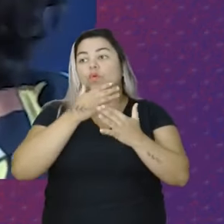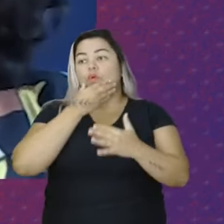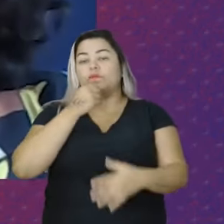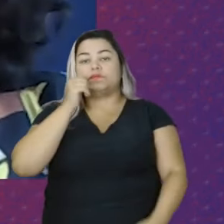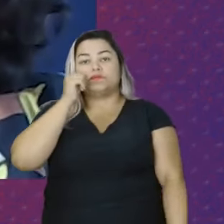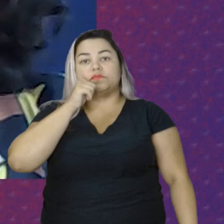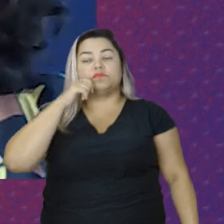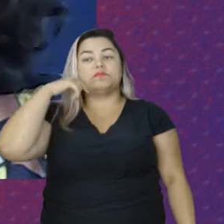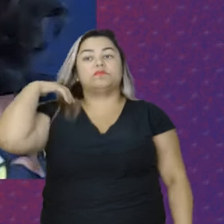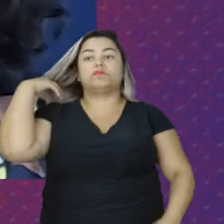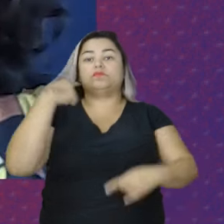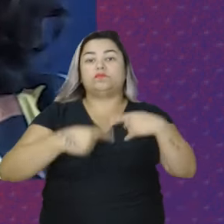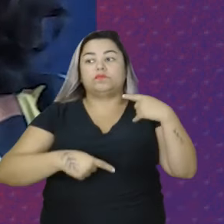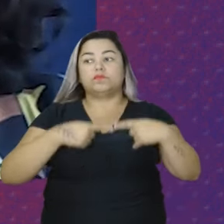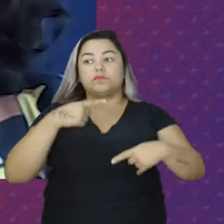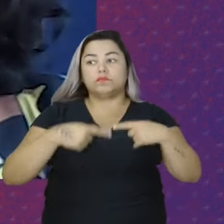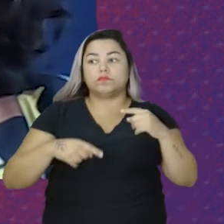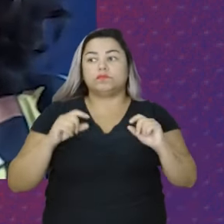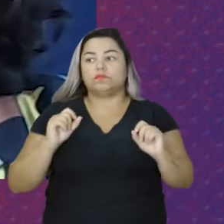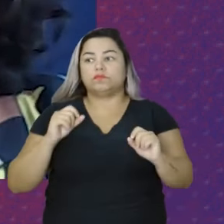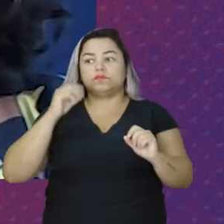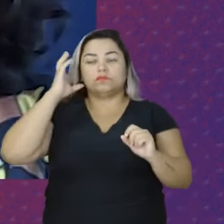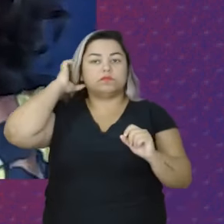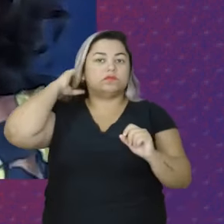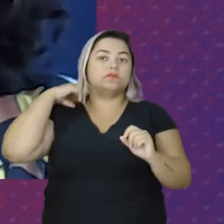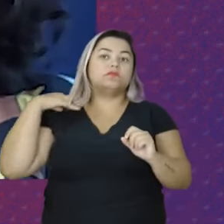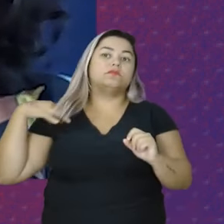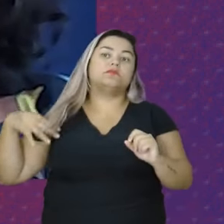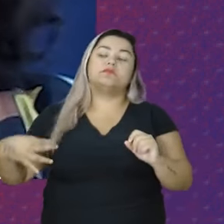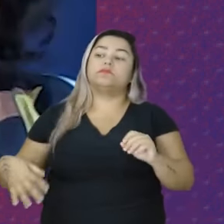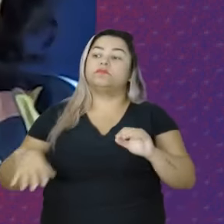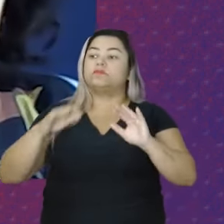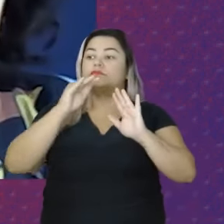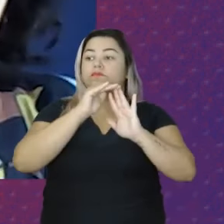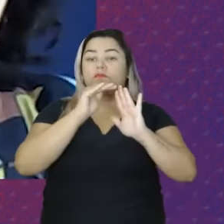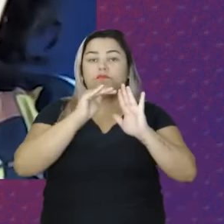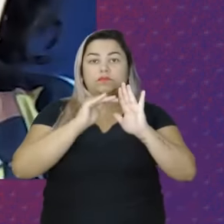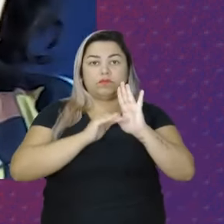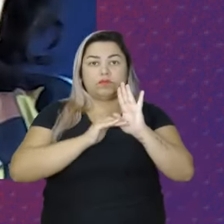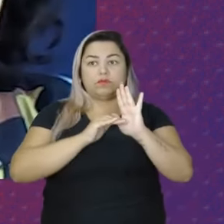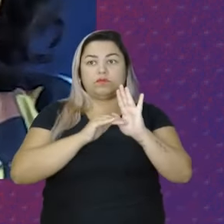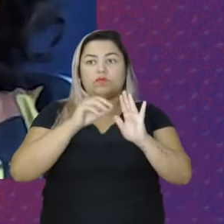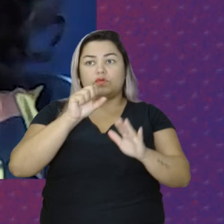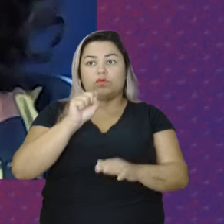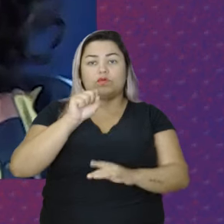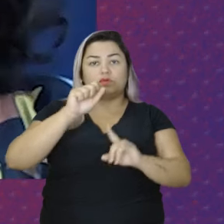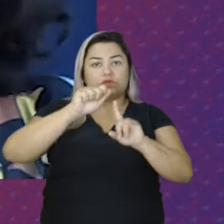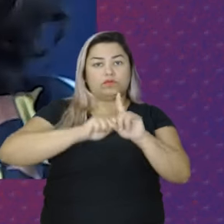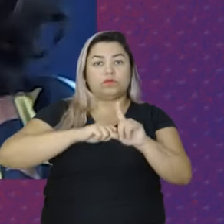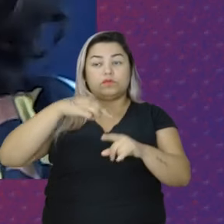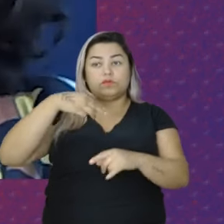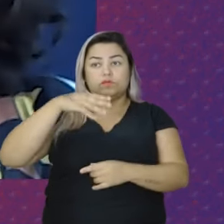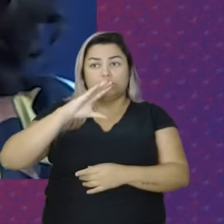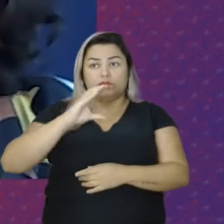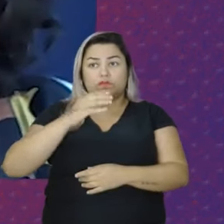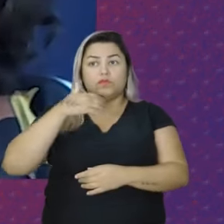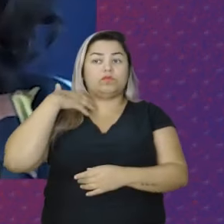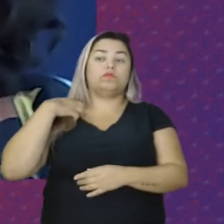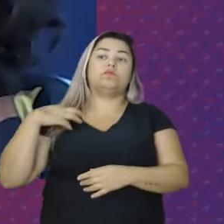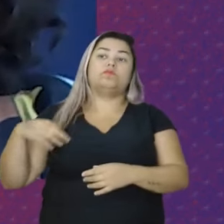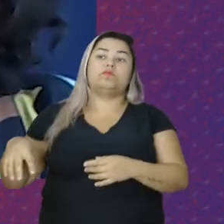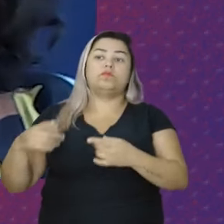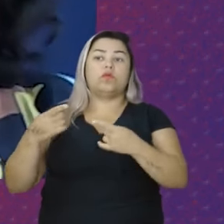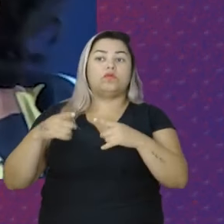Outra discussão Que Que foi Faltada Para esse 8 de março Foi o combate Ao assédio E a